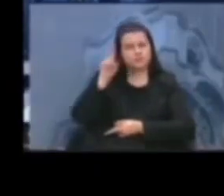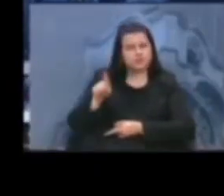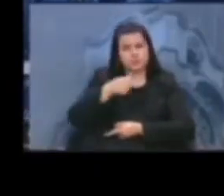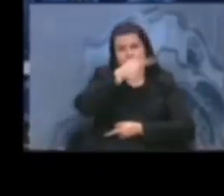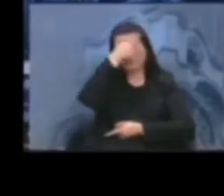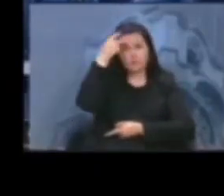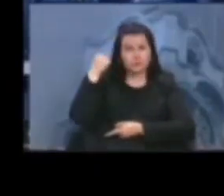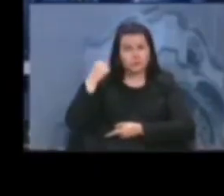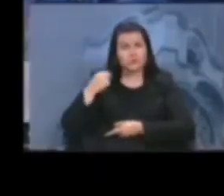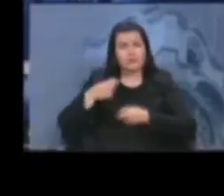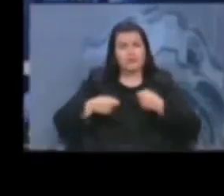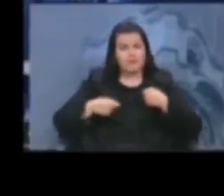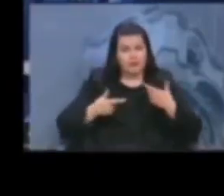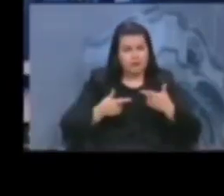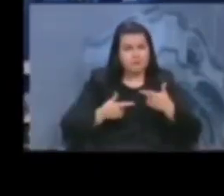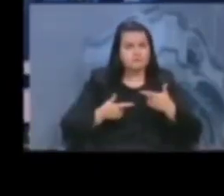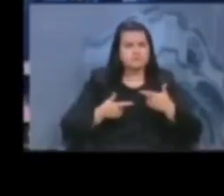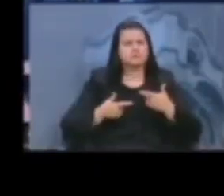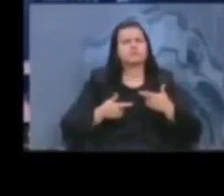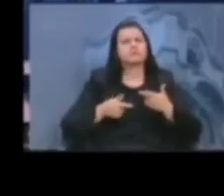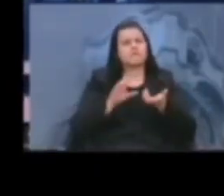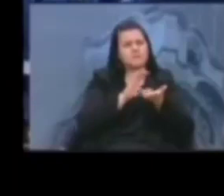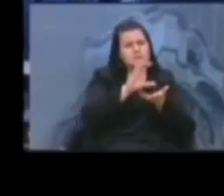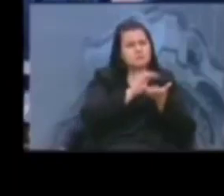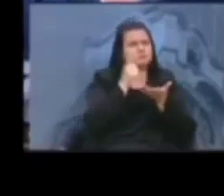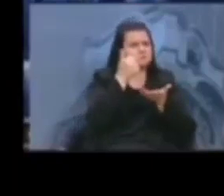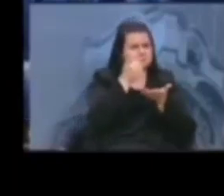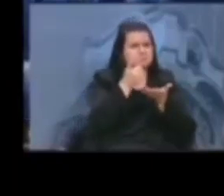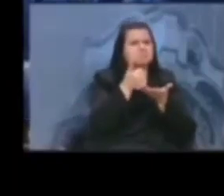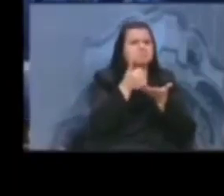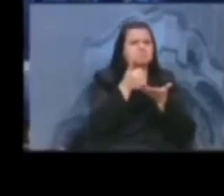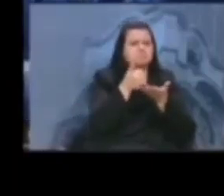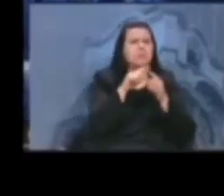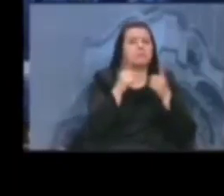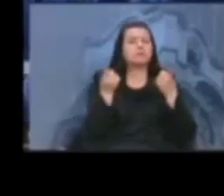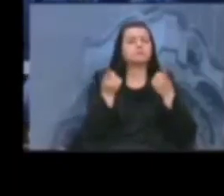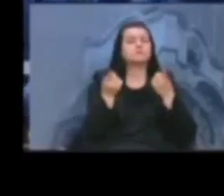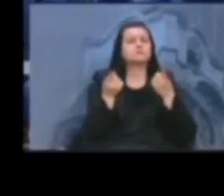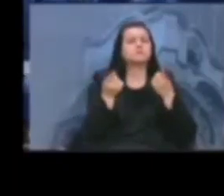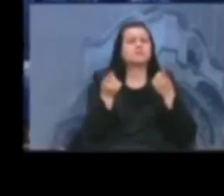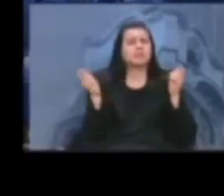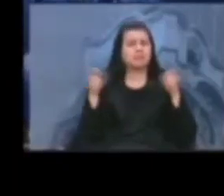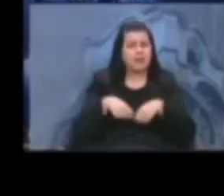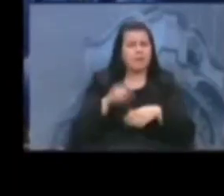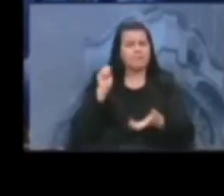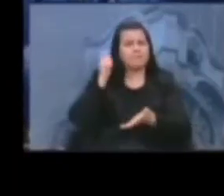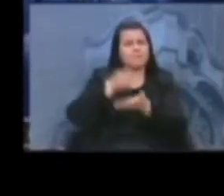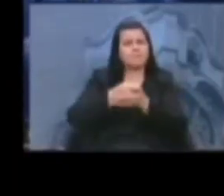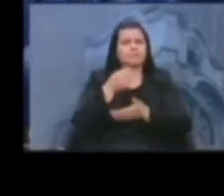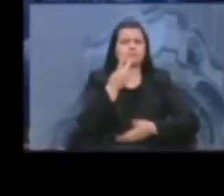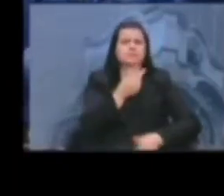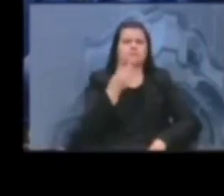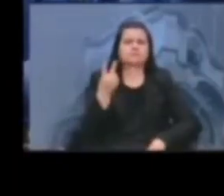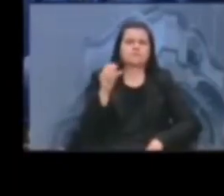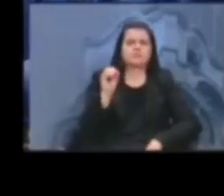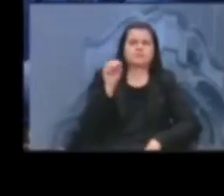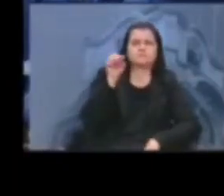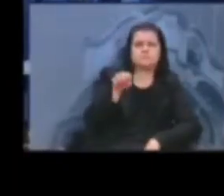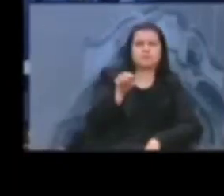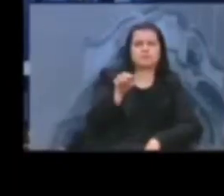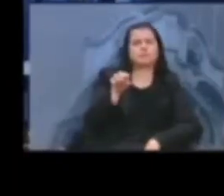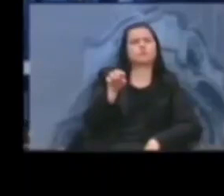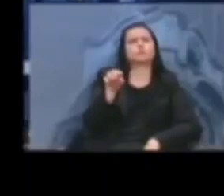investimento válido, mas só para a gente exemplificar, e isso seria o suficiente para pagar 220 mil